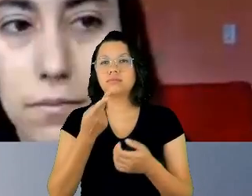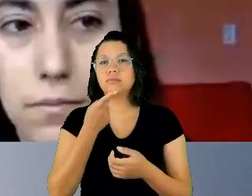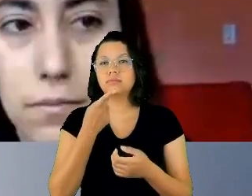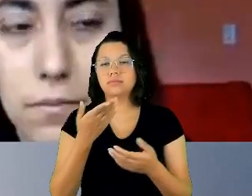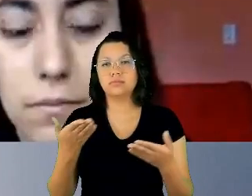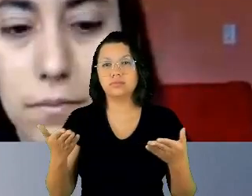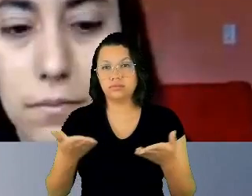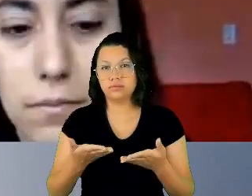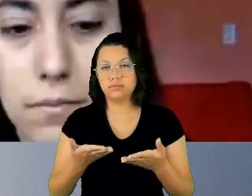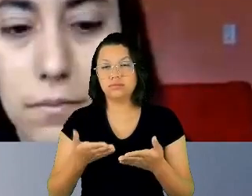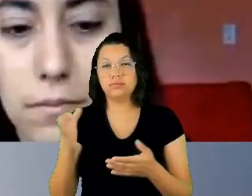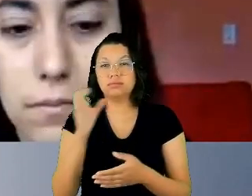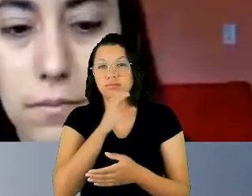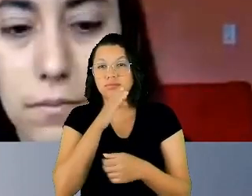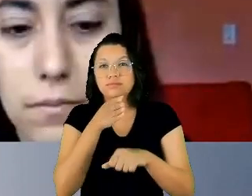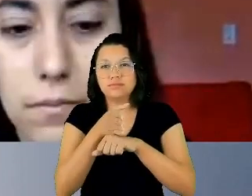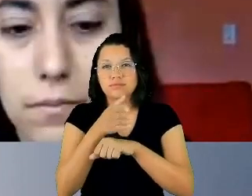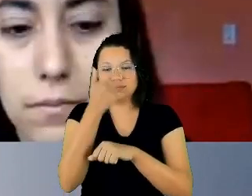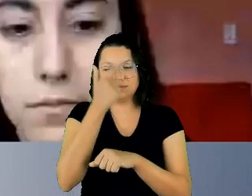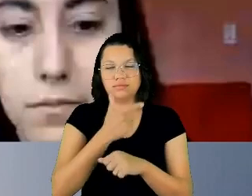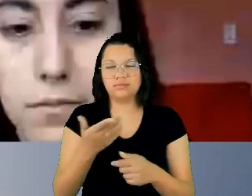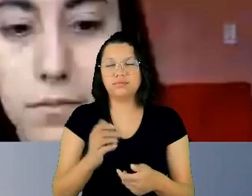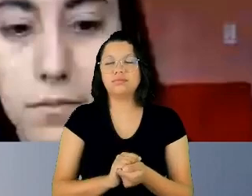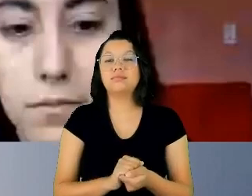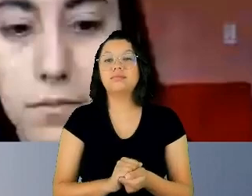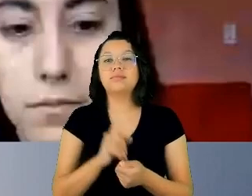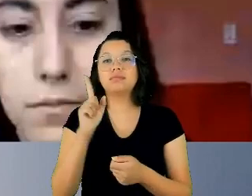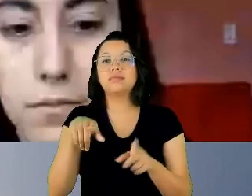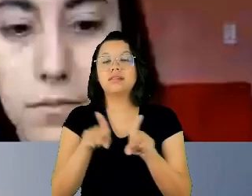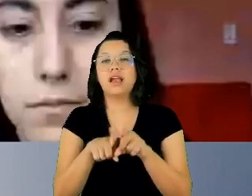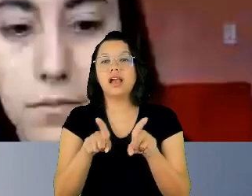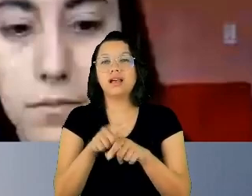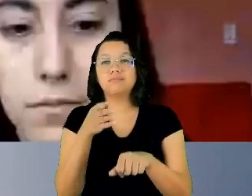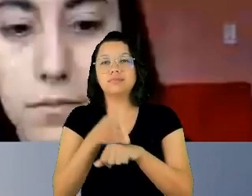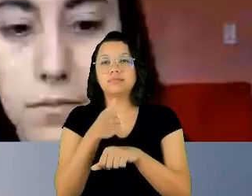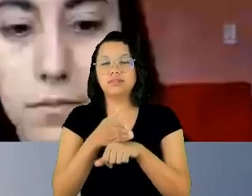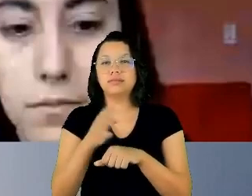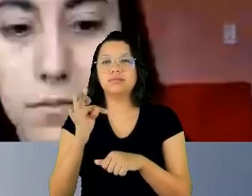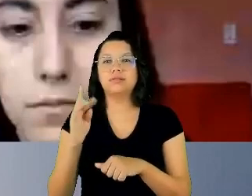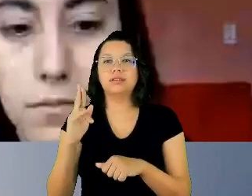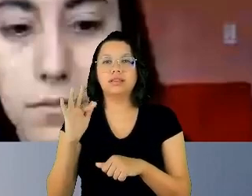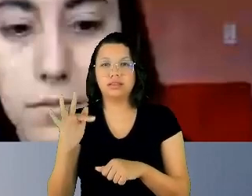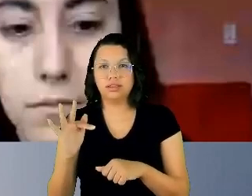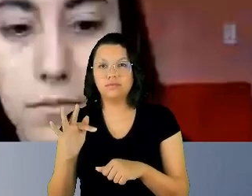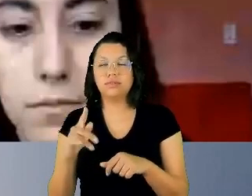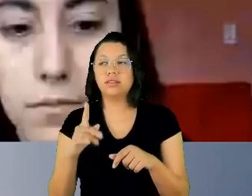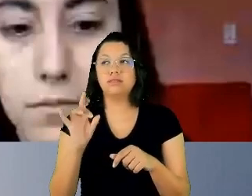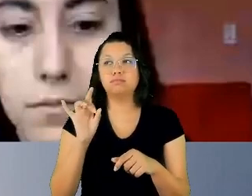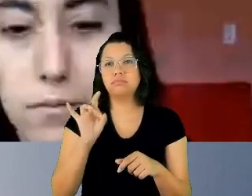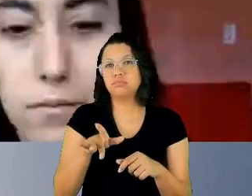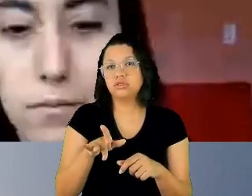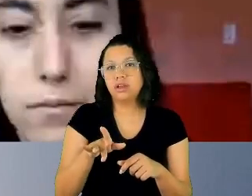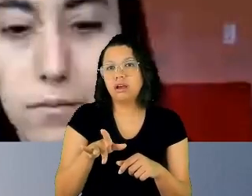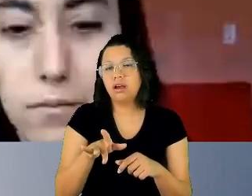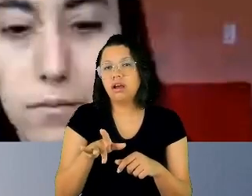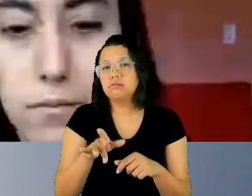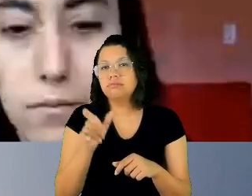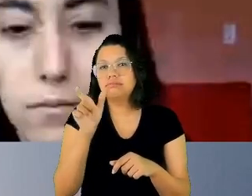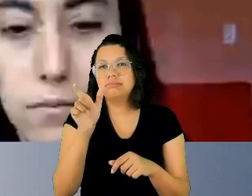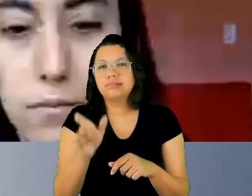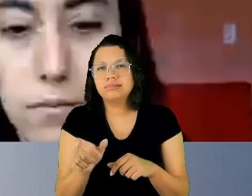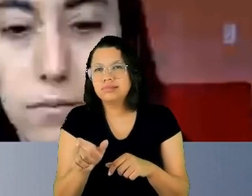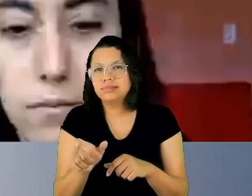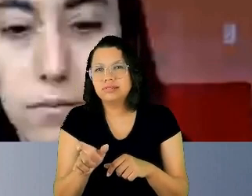participação é a participação do Tribunal Regional Federal, não somente como um locus